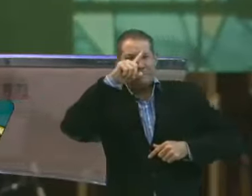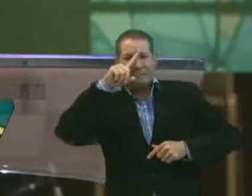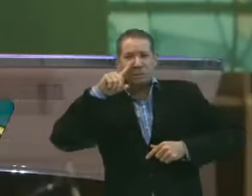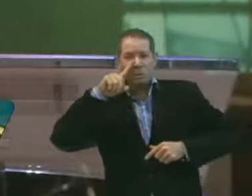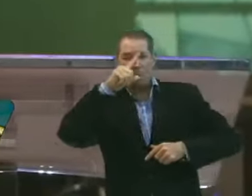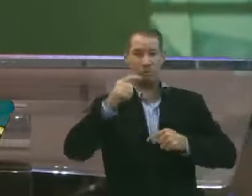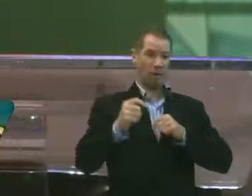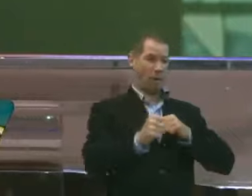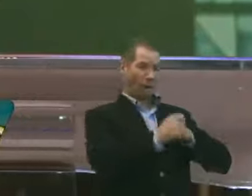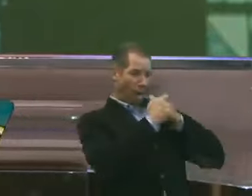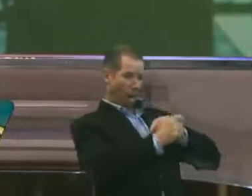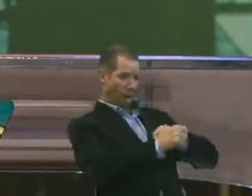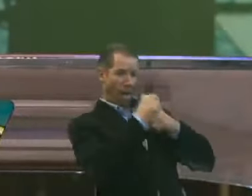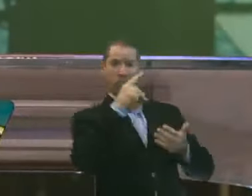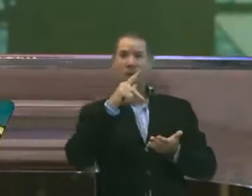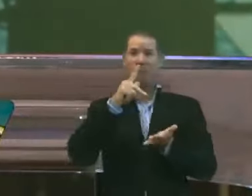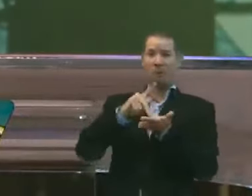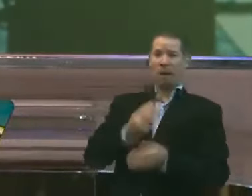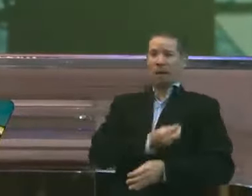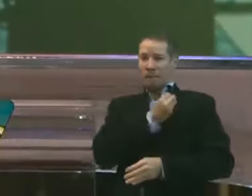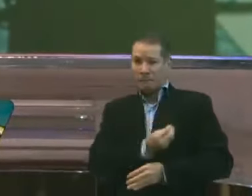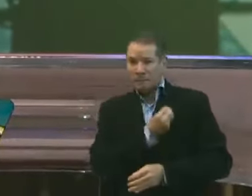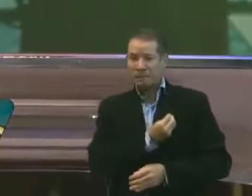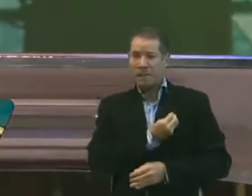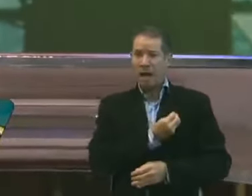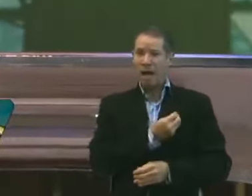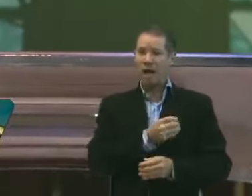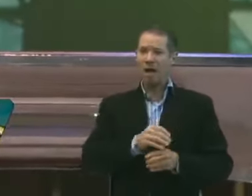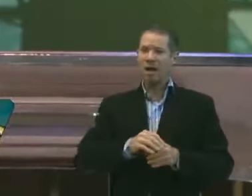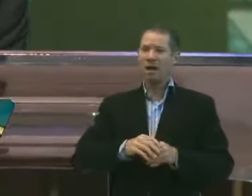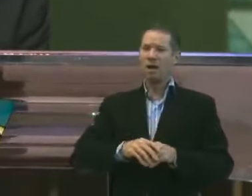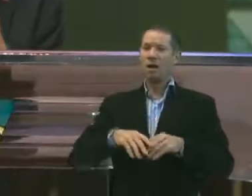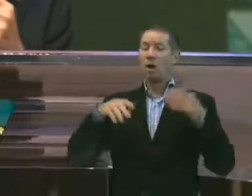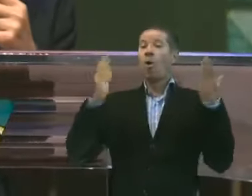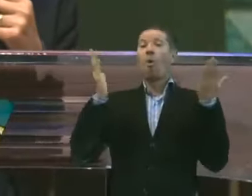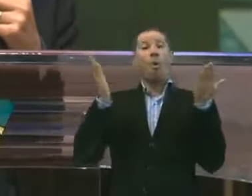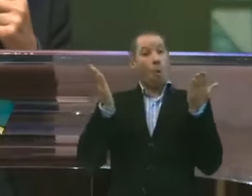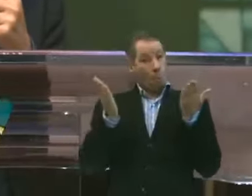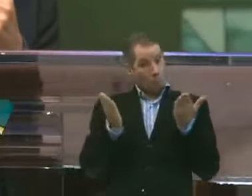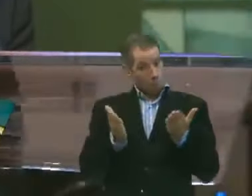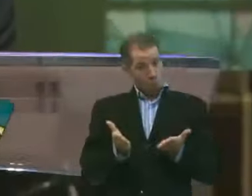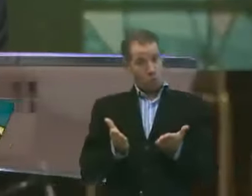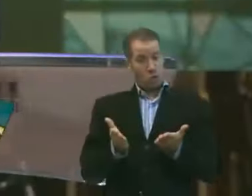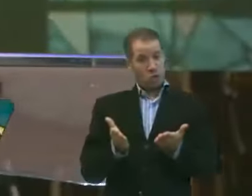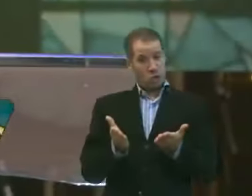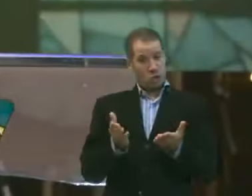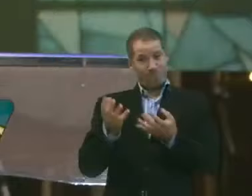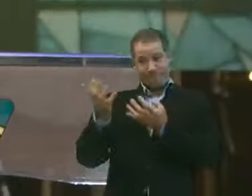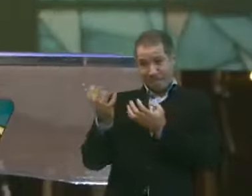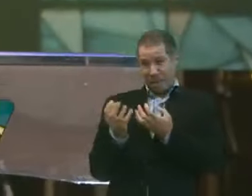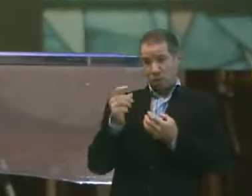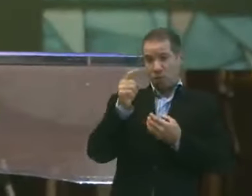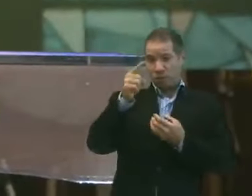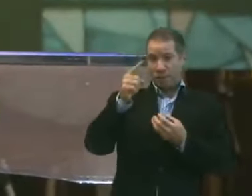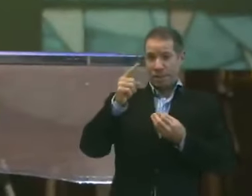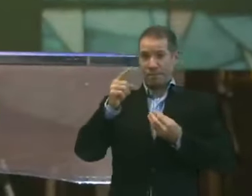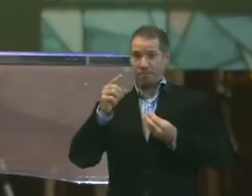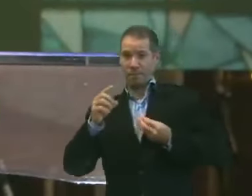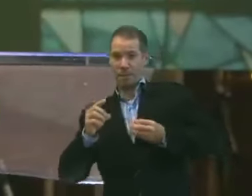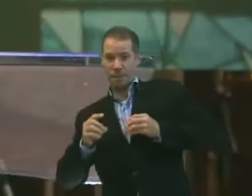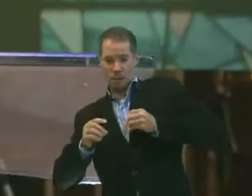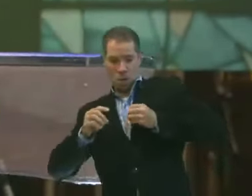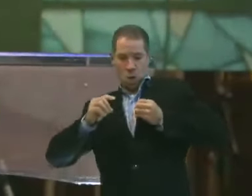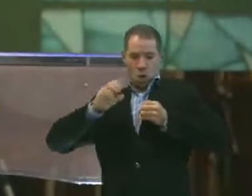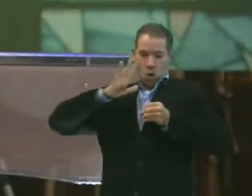danoso para a minha própria vida será. Por isso hoje. Eu quero que você enche o seu coração de